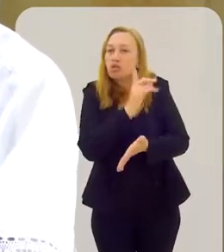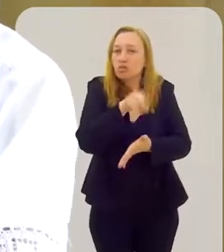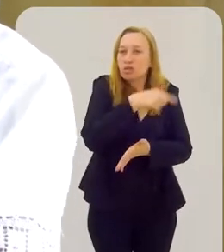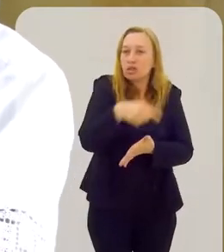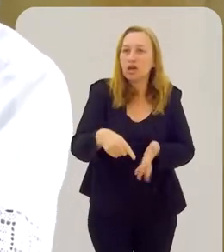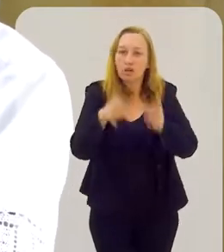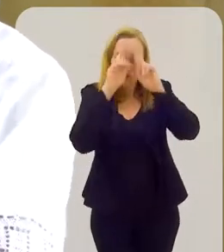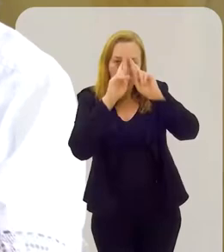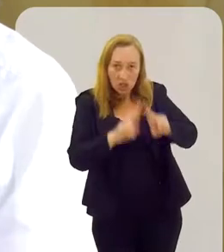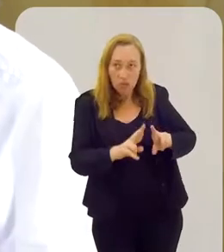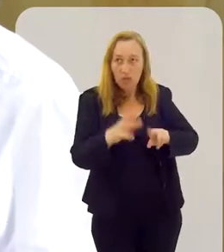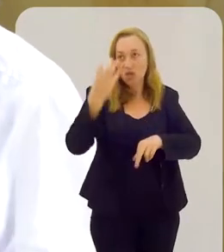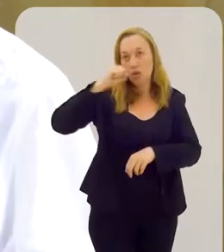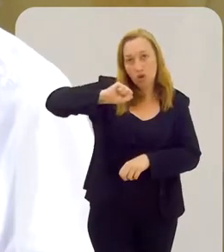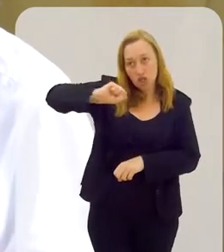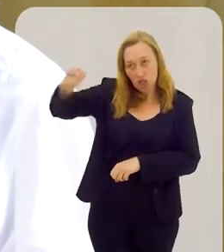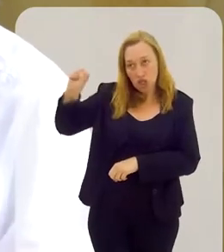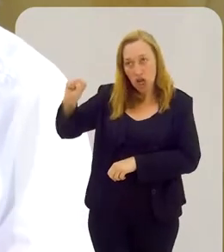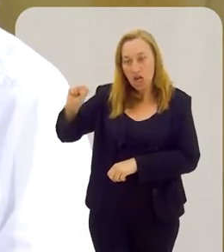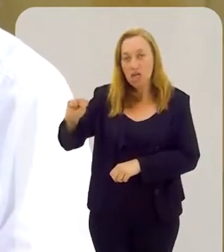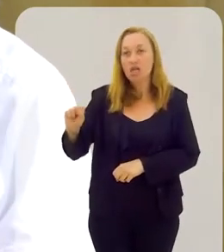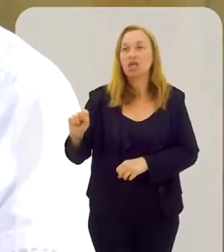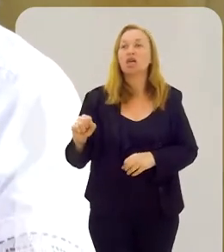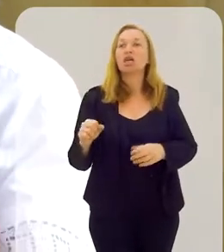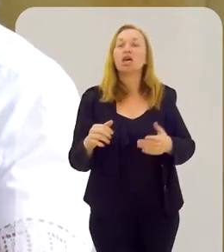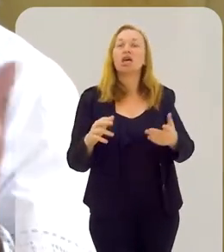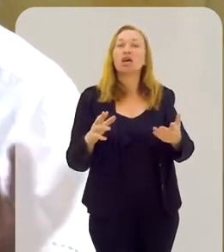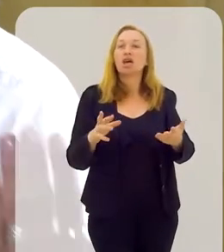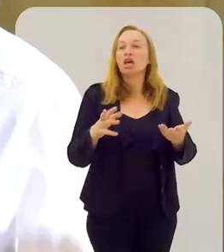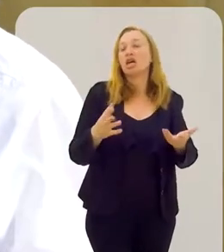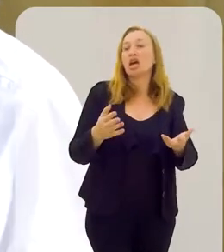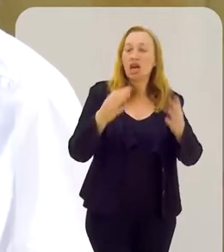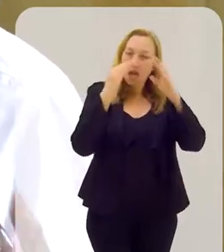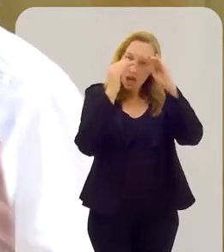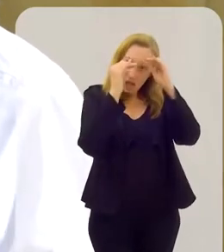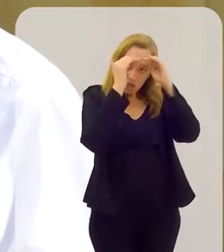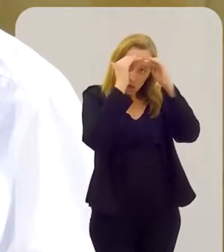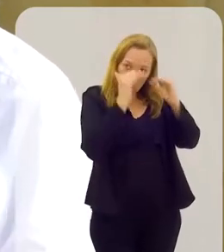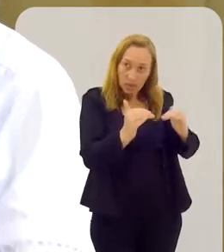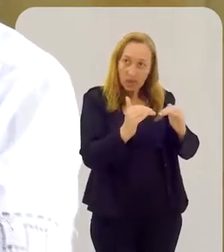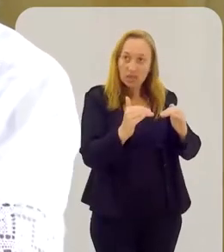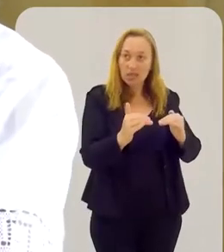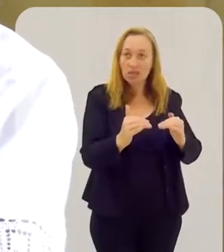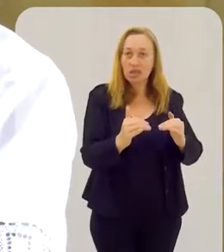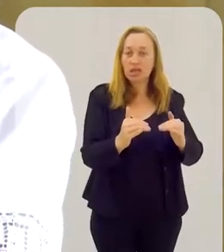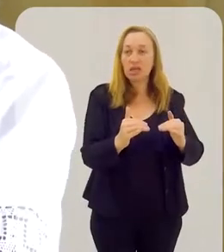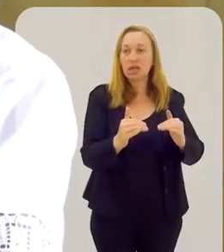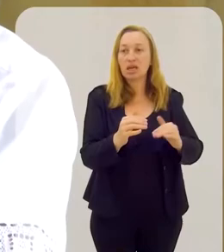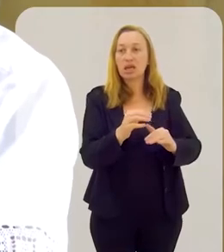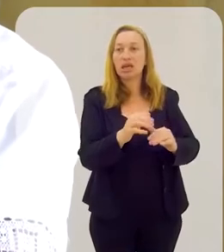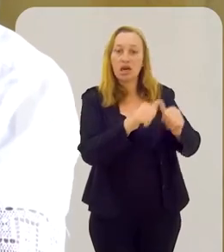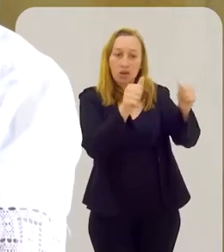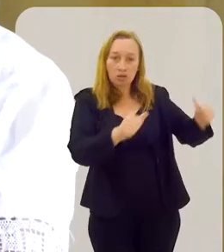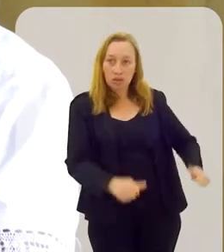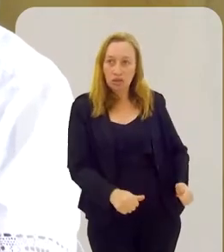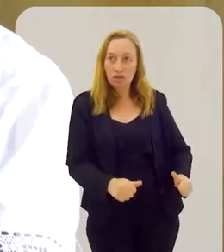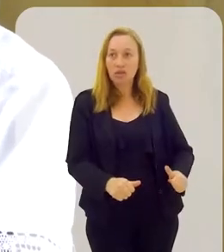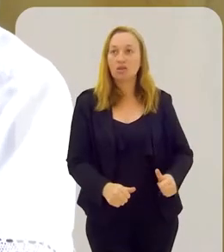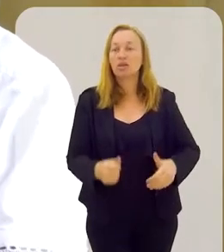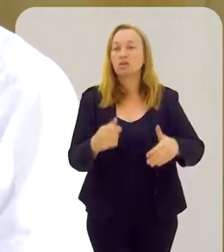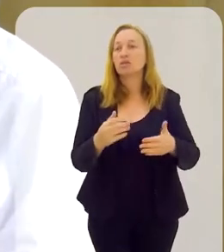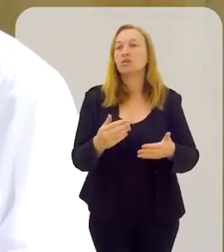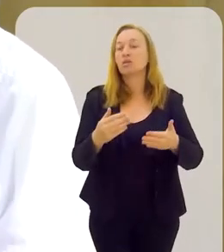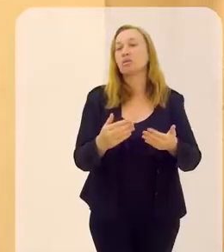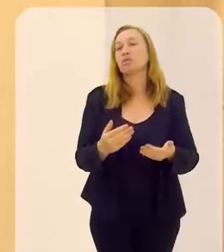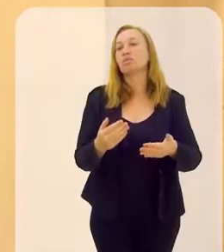proibições em respeito aos orixás, em respeito aos donos daquele espaço, a gente não adentrar naquele espaço como resguardo